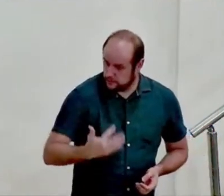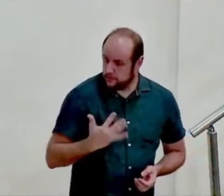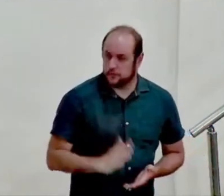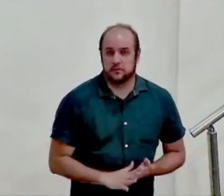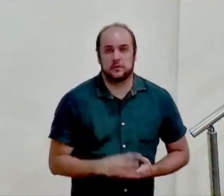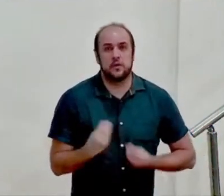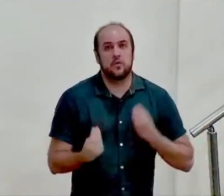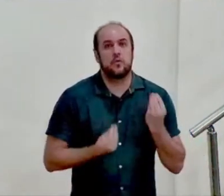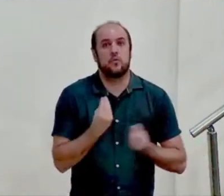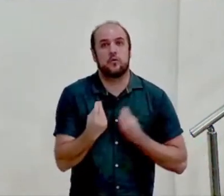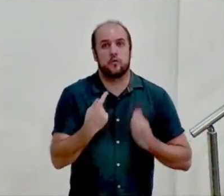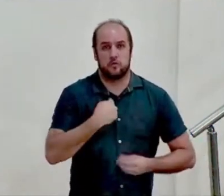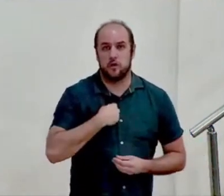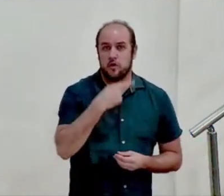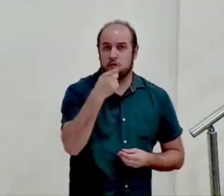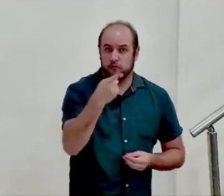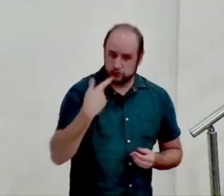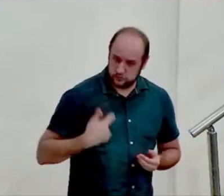eu e você procedemos